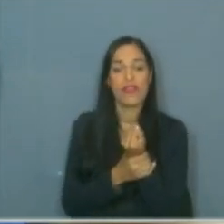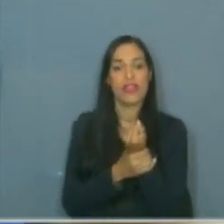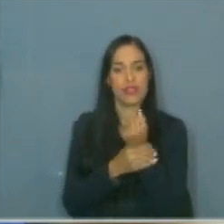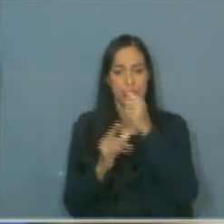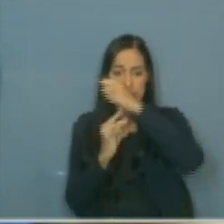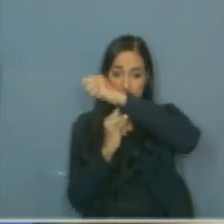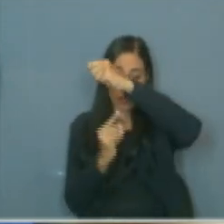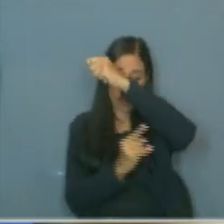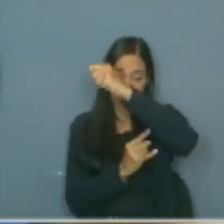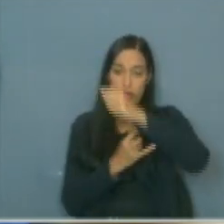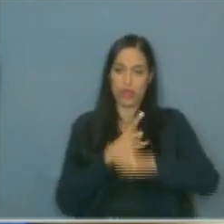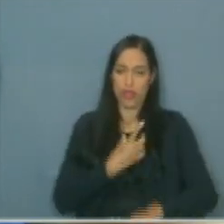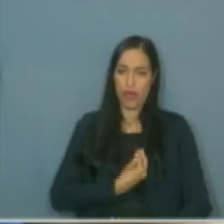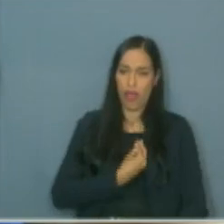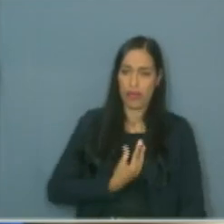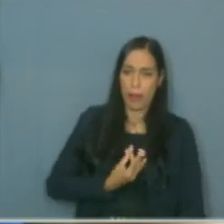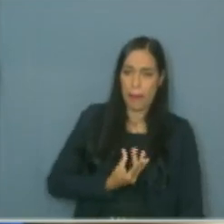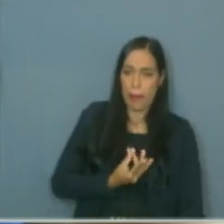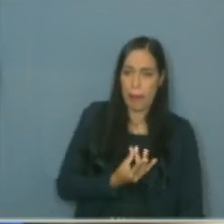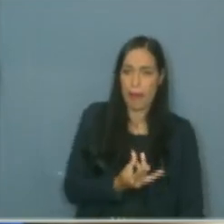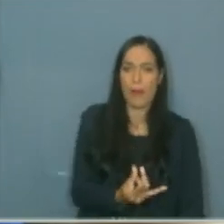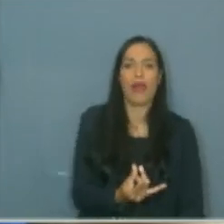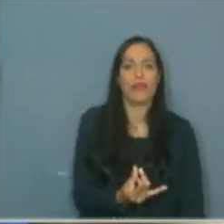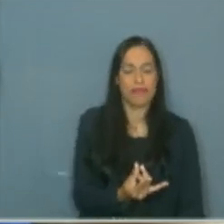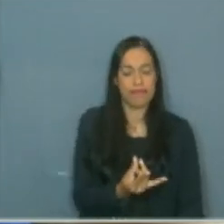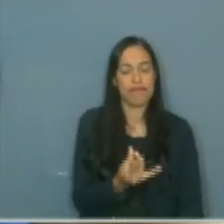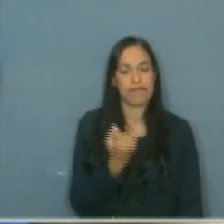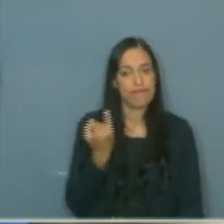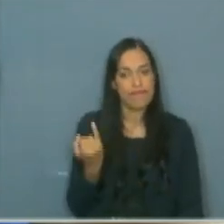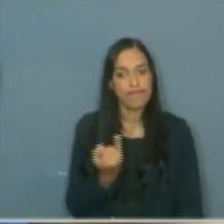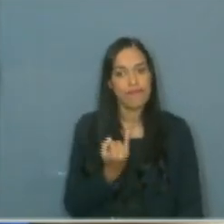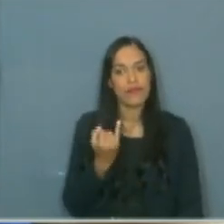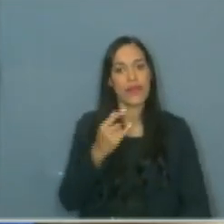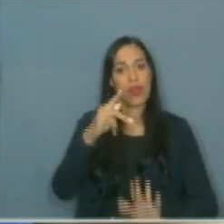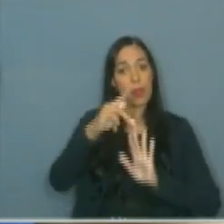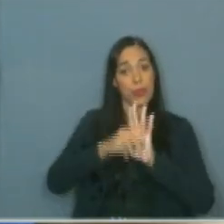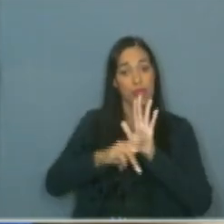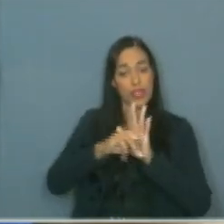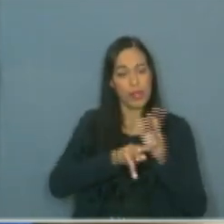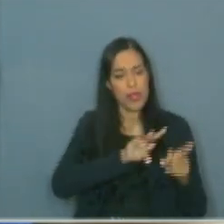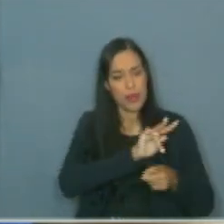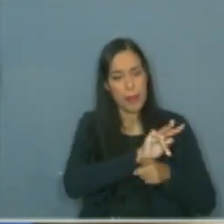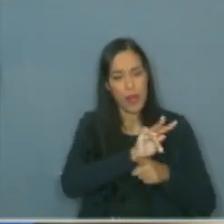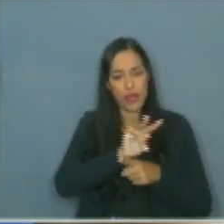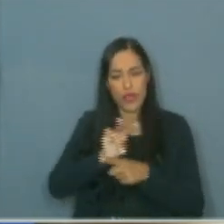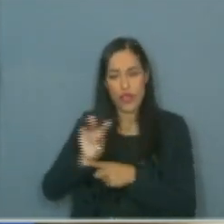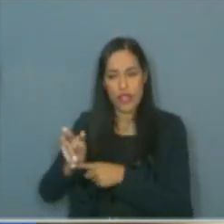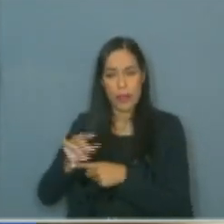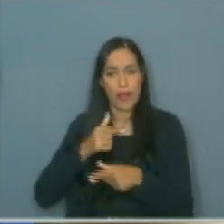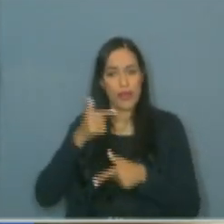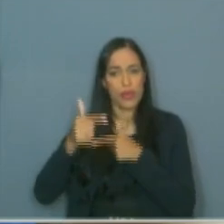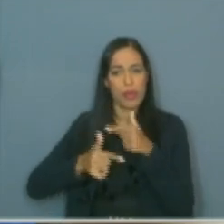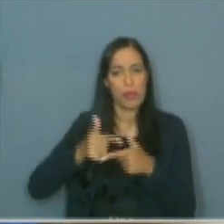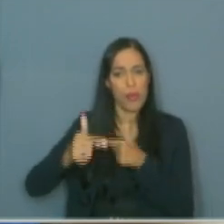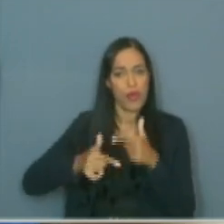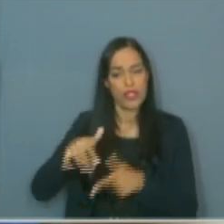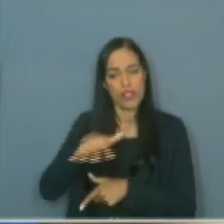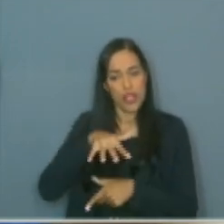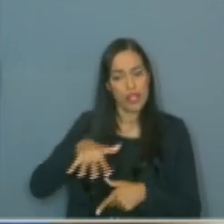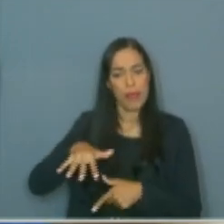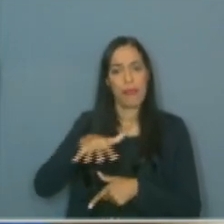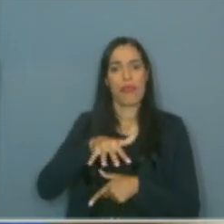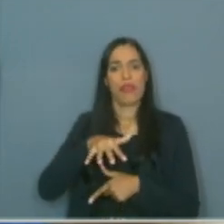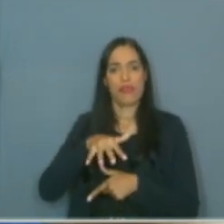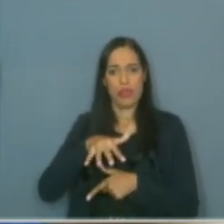têm uma vida útil prolongada. Com o programa de monitoramento e manutenção preventiva